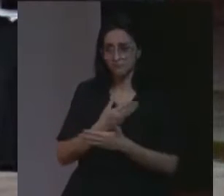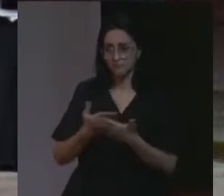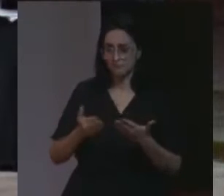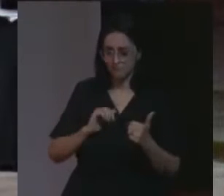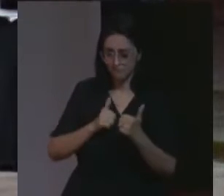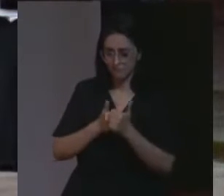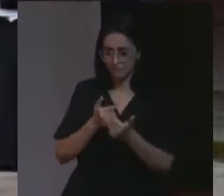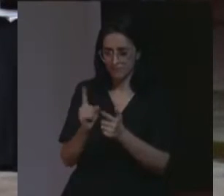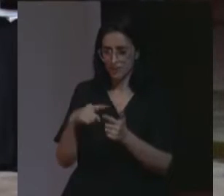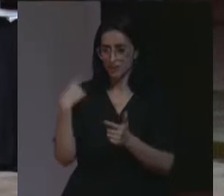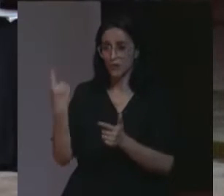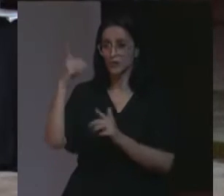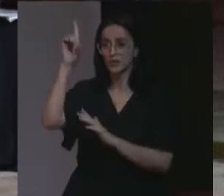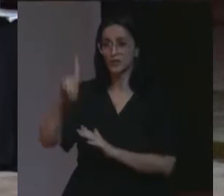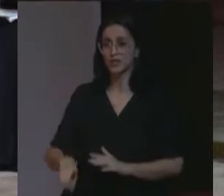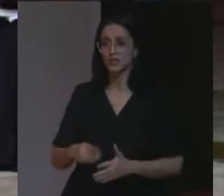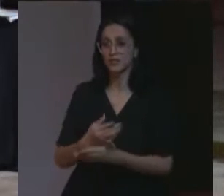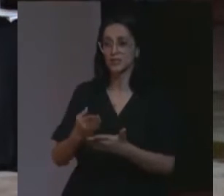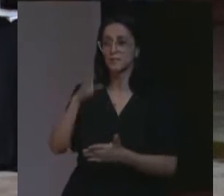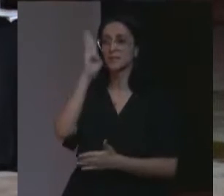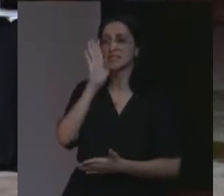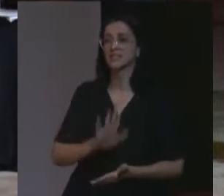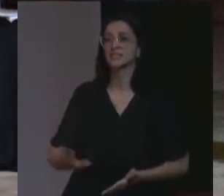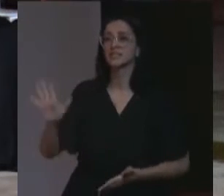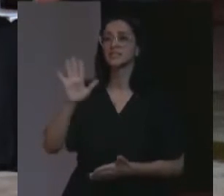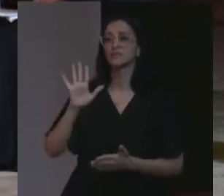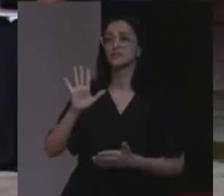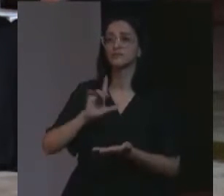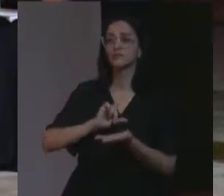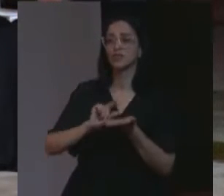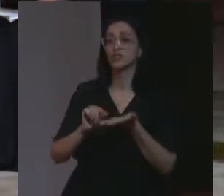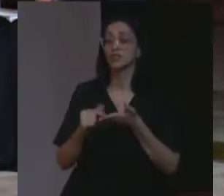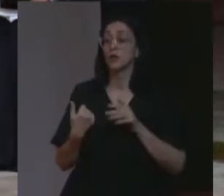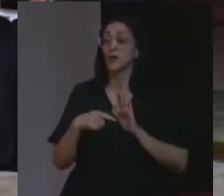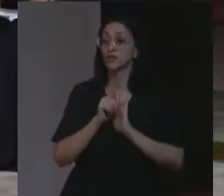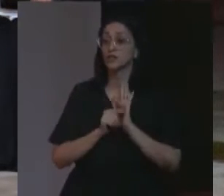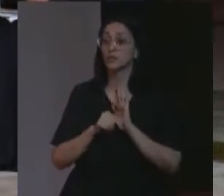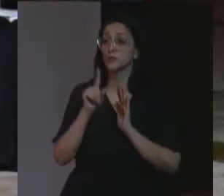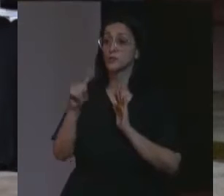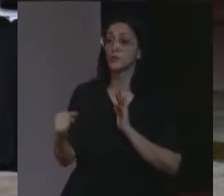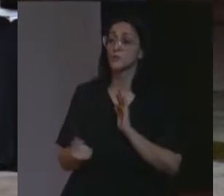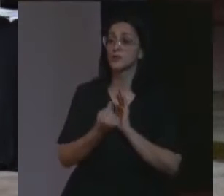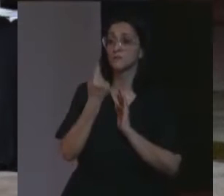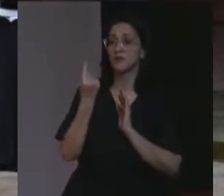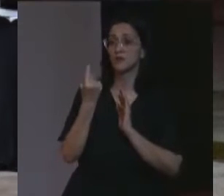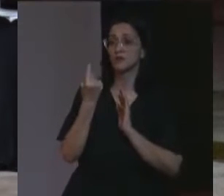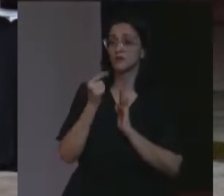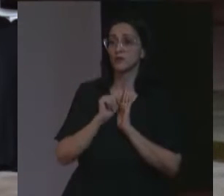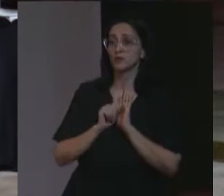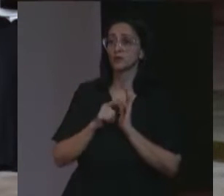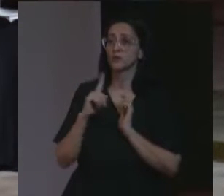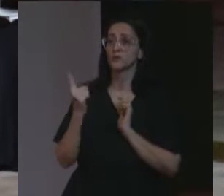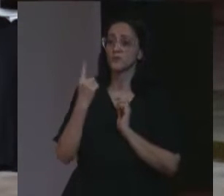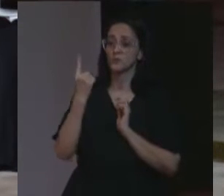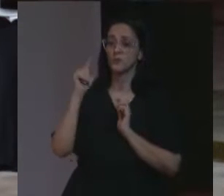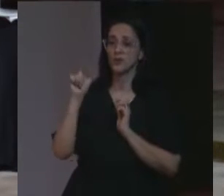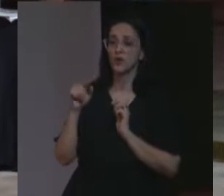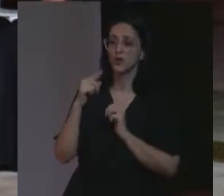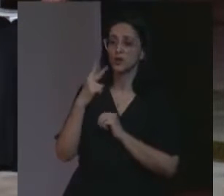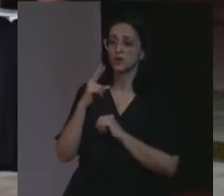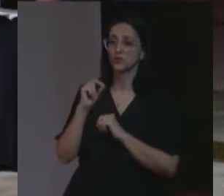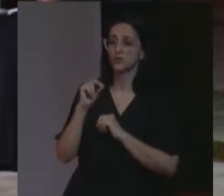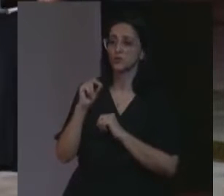aproximar do nosso direito, estamos no Brasil, o artigo 1º da Lei 2889 de